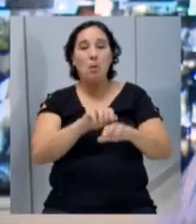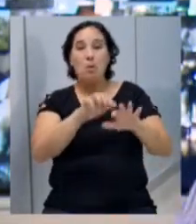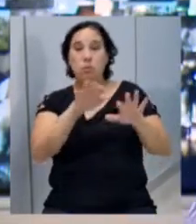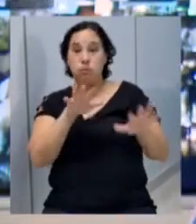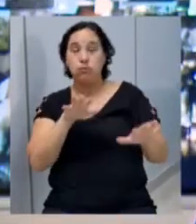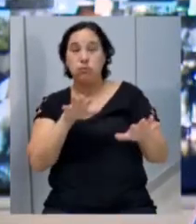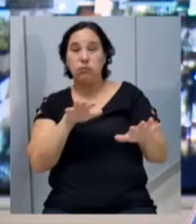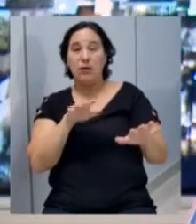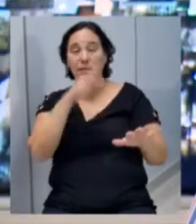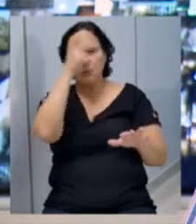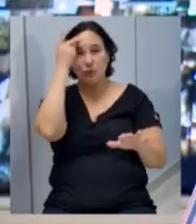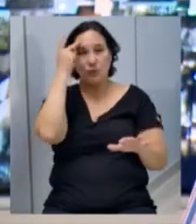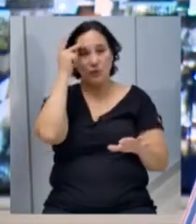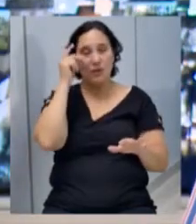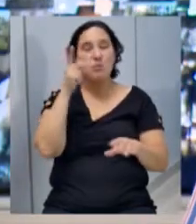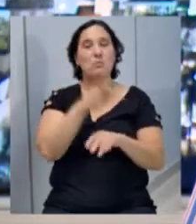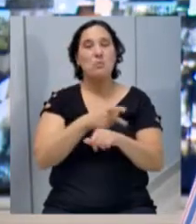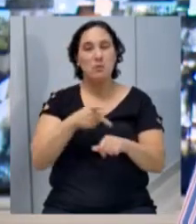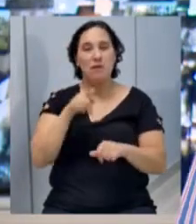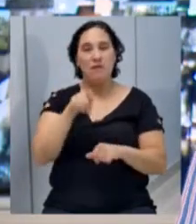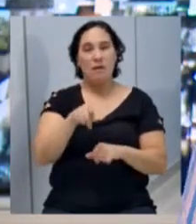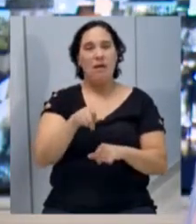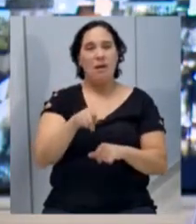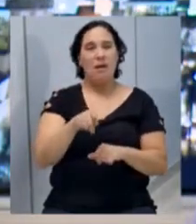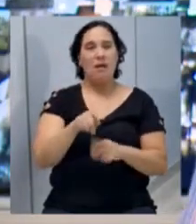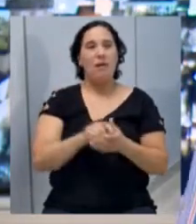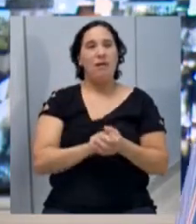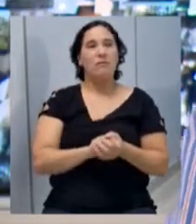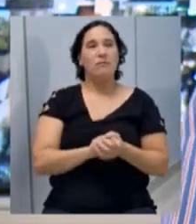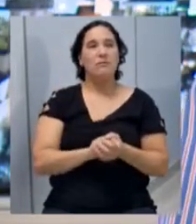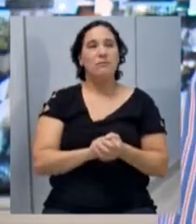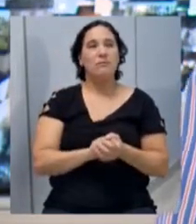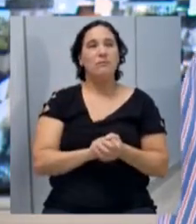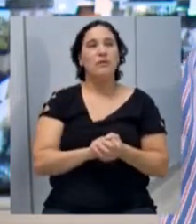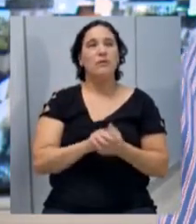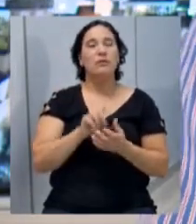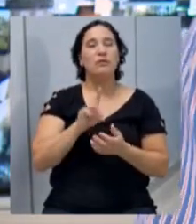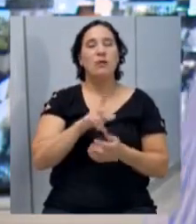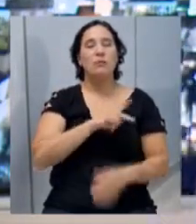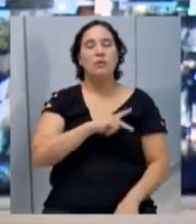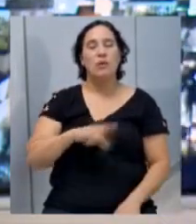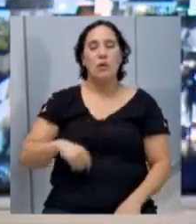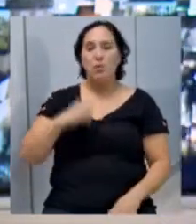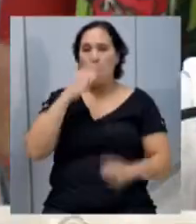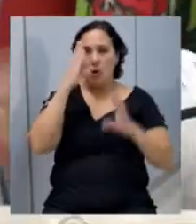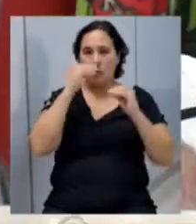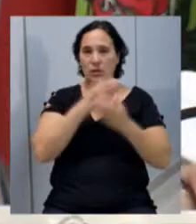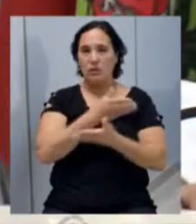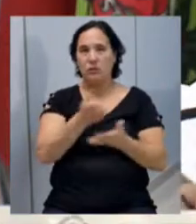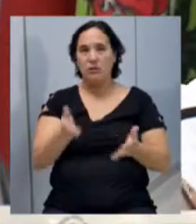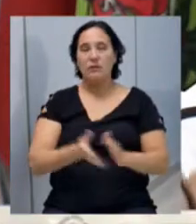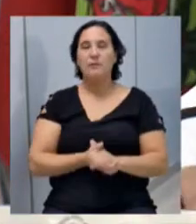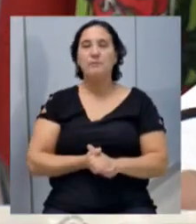para todas as pessoas que assim o procuravam. Seria aí, senhor, minha fala, senhor presidente. Uma boa noite a todos.